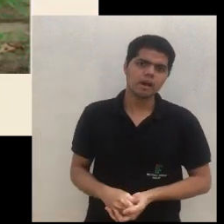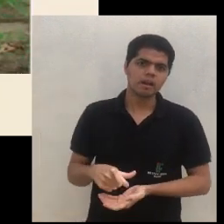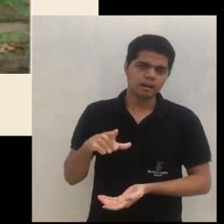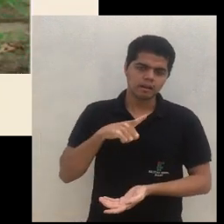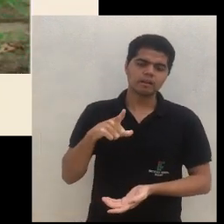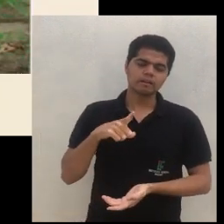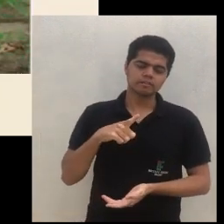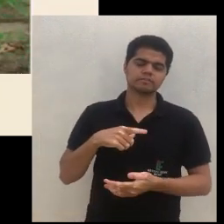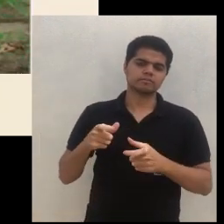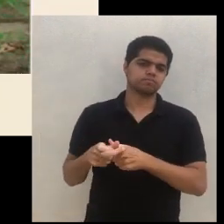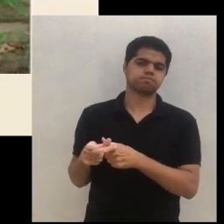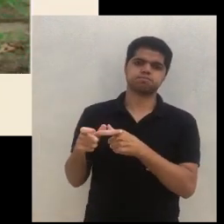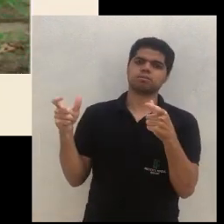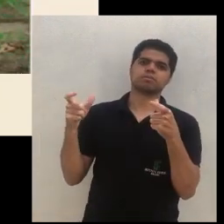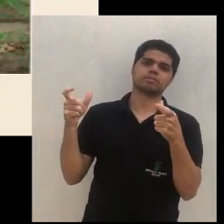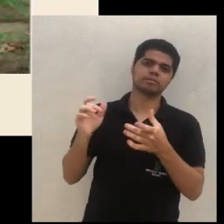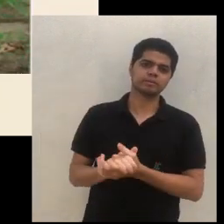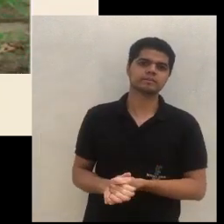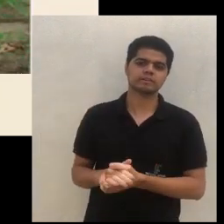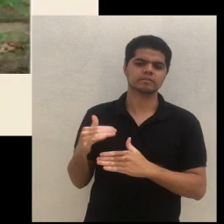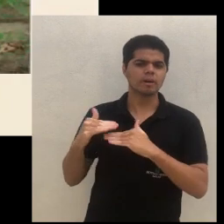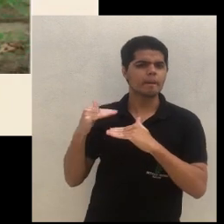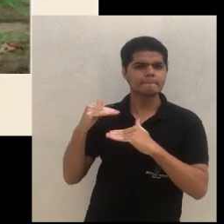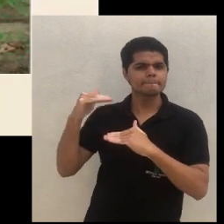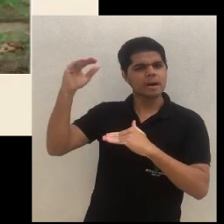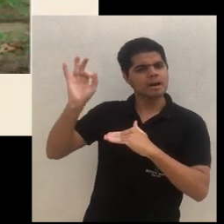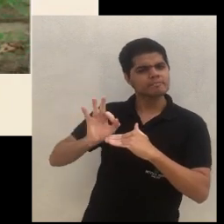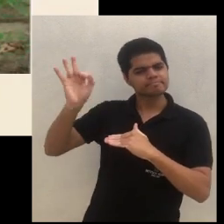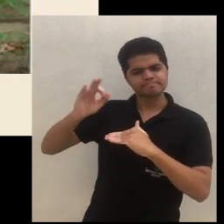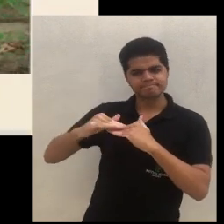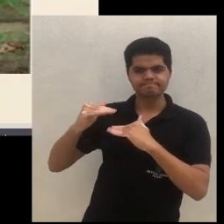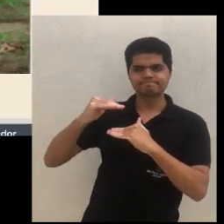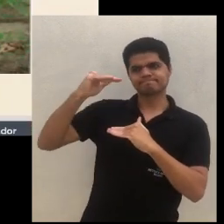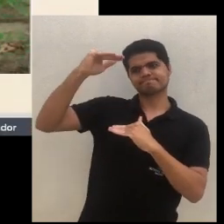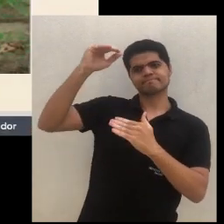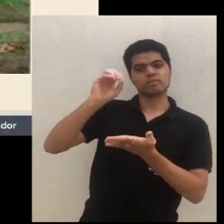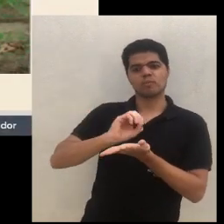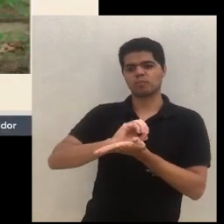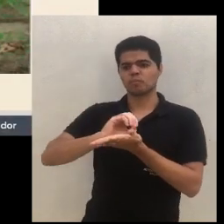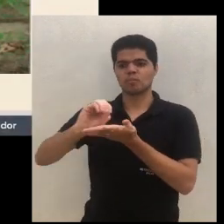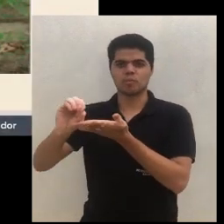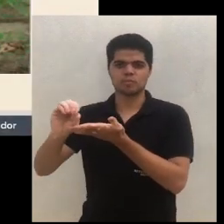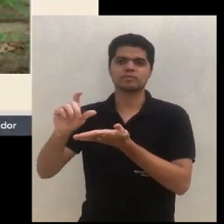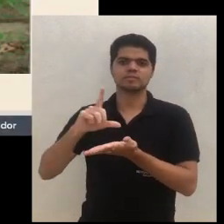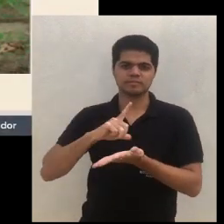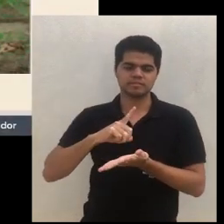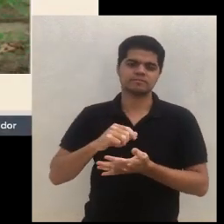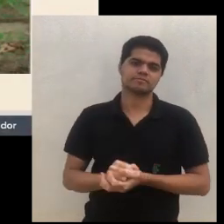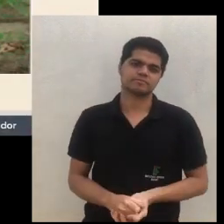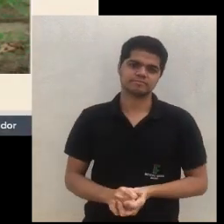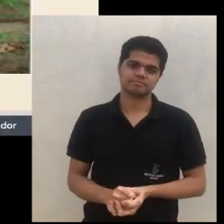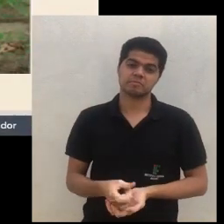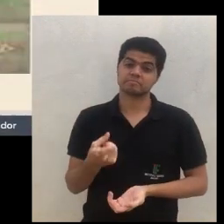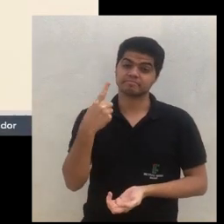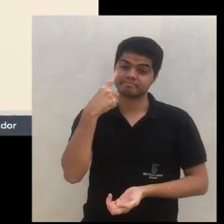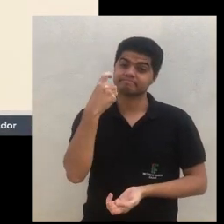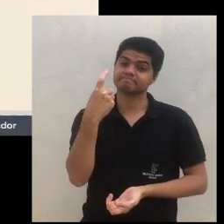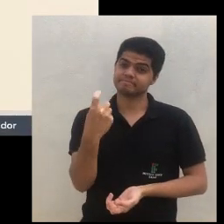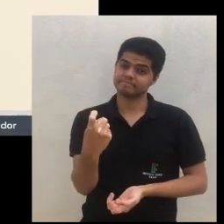muito, muito grande nesse solo. Elevou muito taxa de matéria orgânica. Foi um trabalho muito interessante.